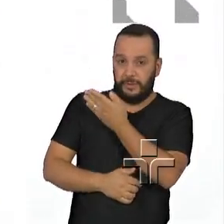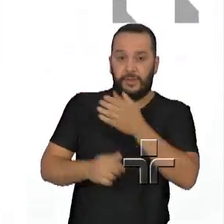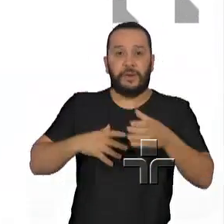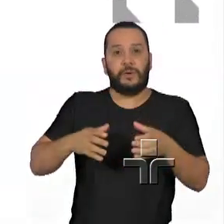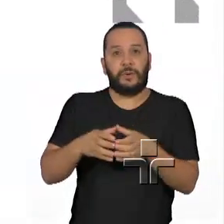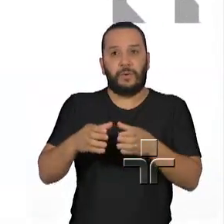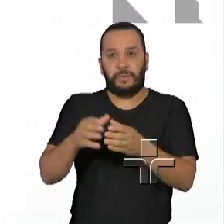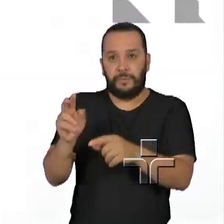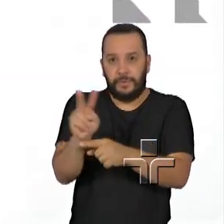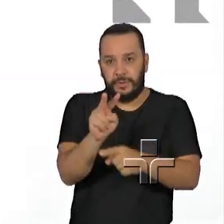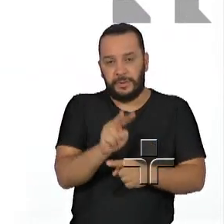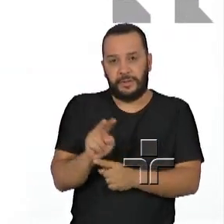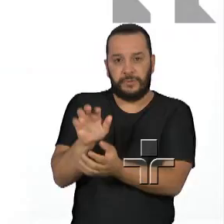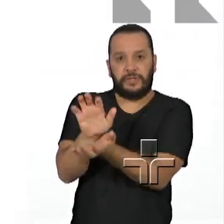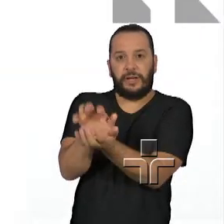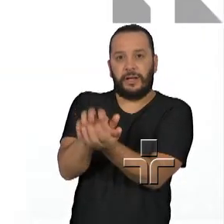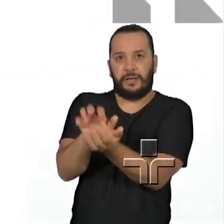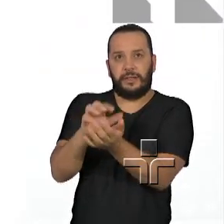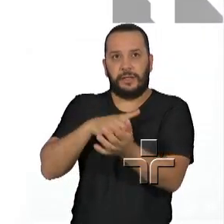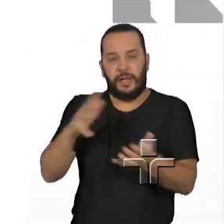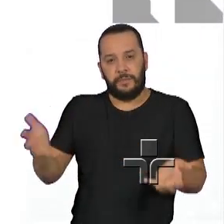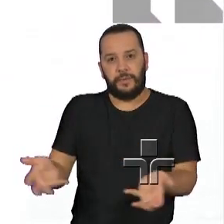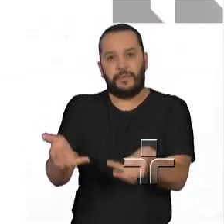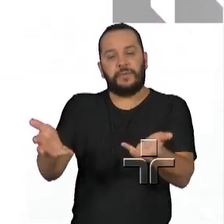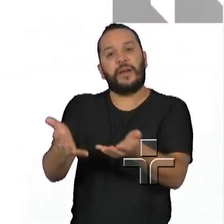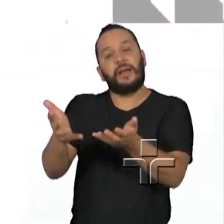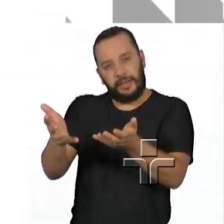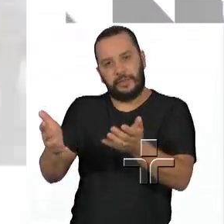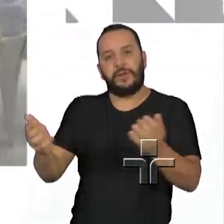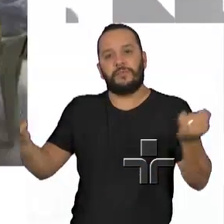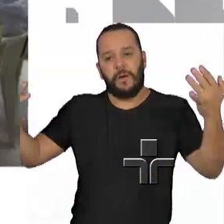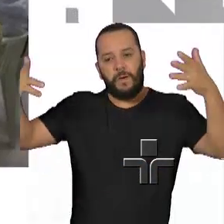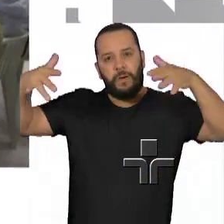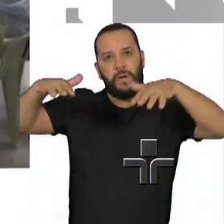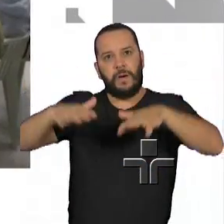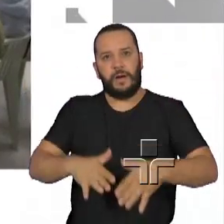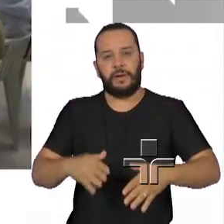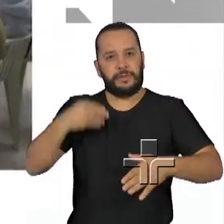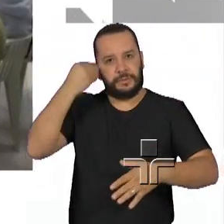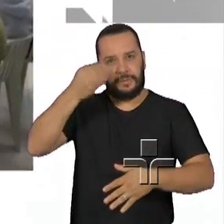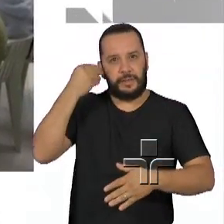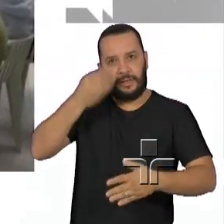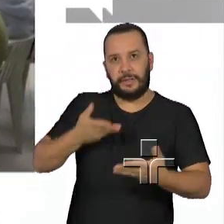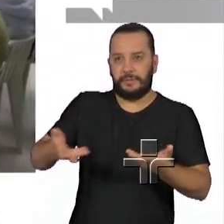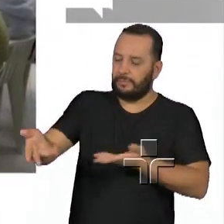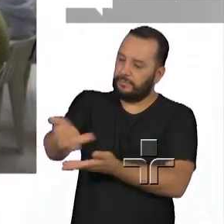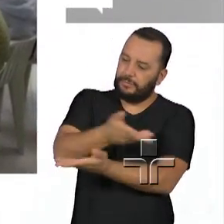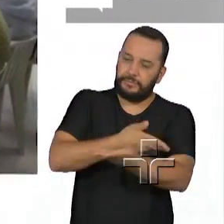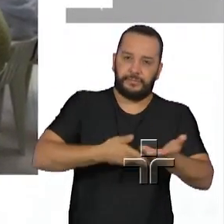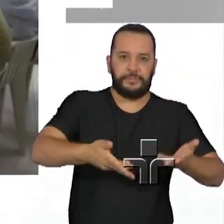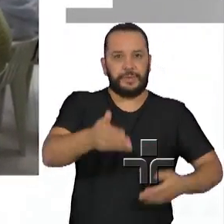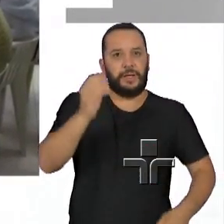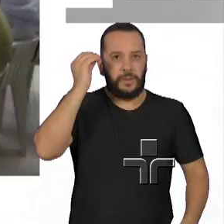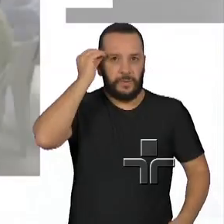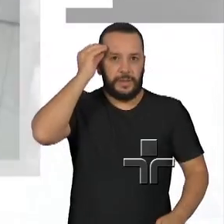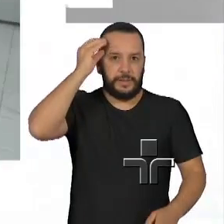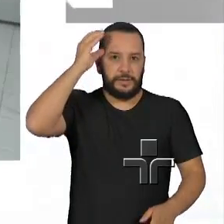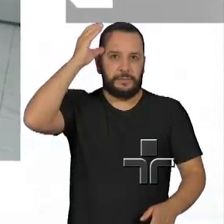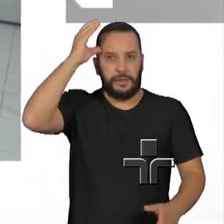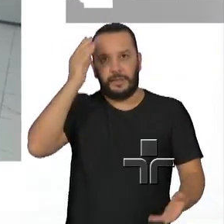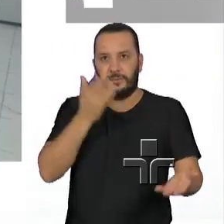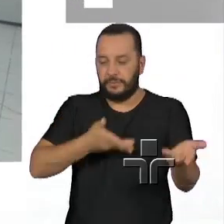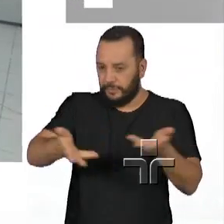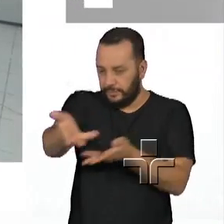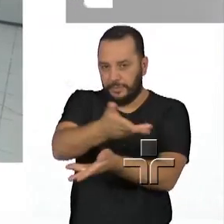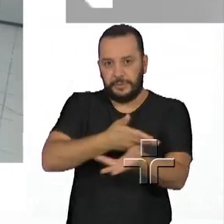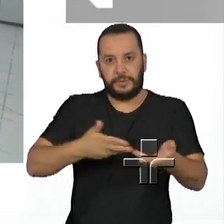de Jacareí vive promovendo encontros locais e regionais para trocar experiências, conhecimentos e permitir que